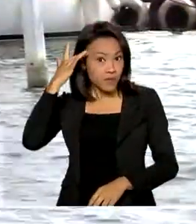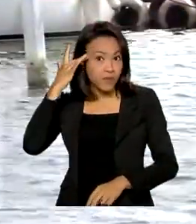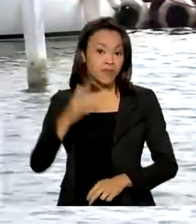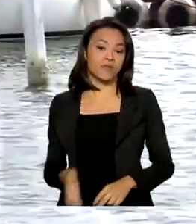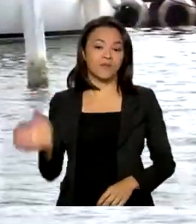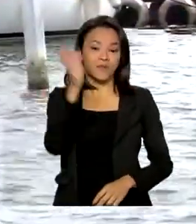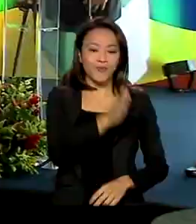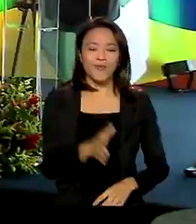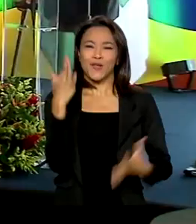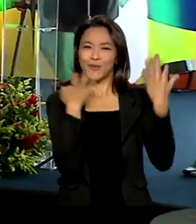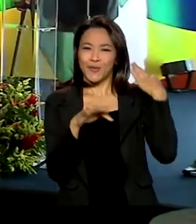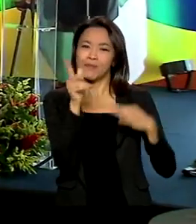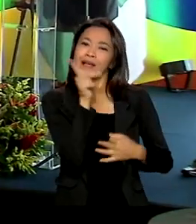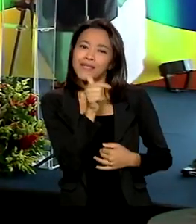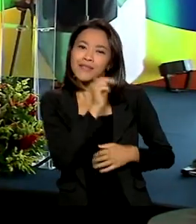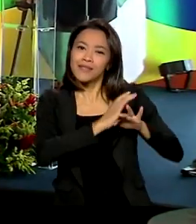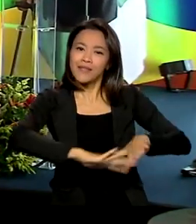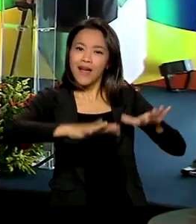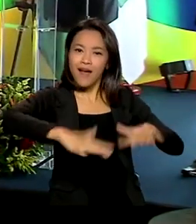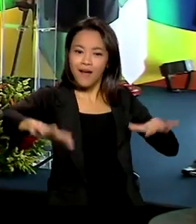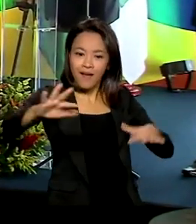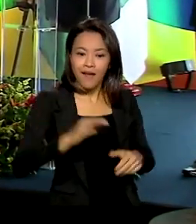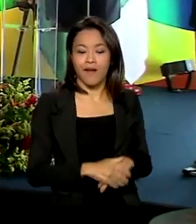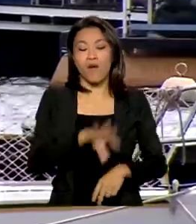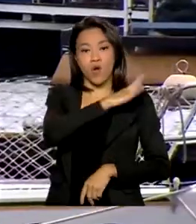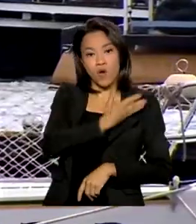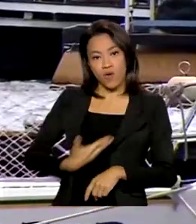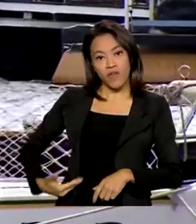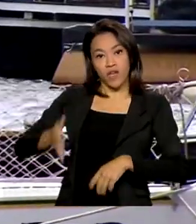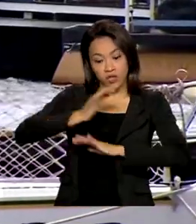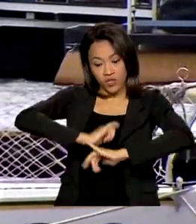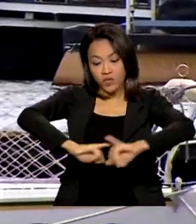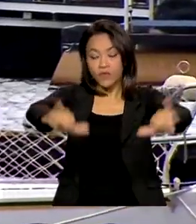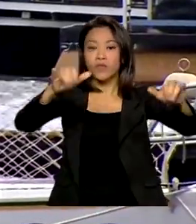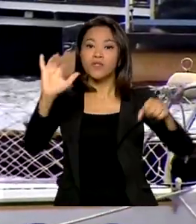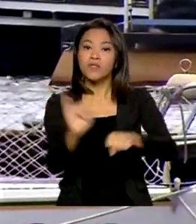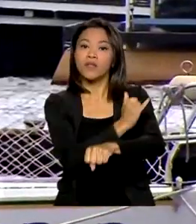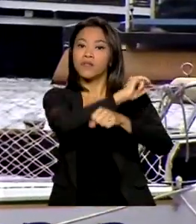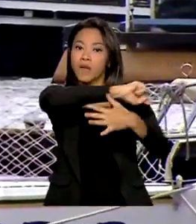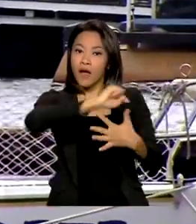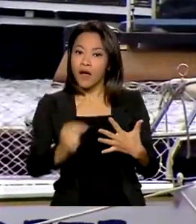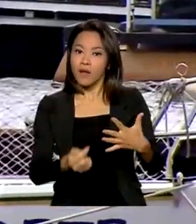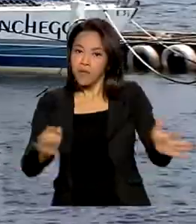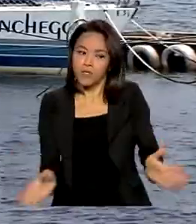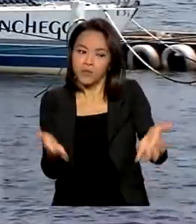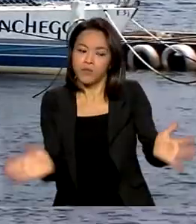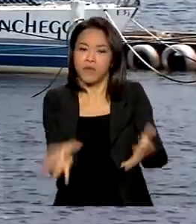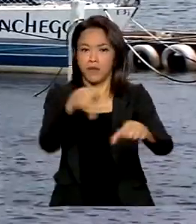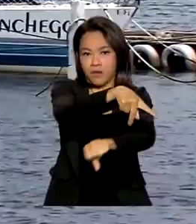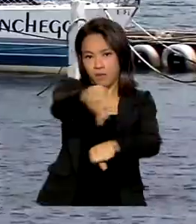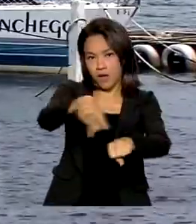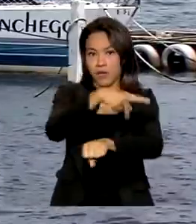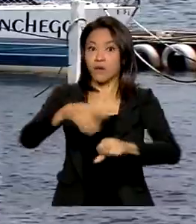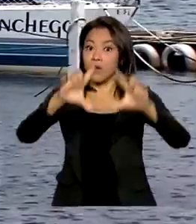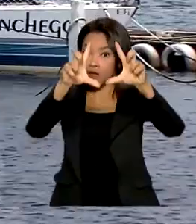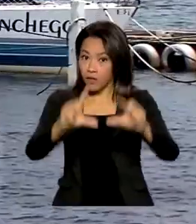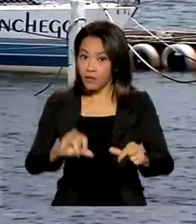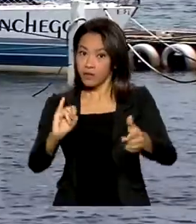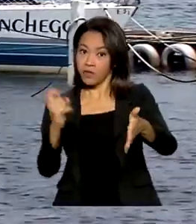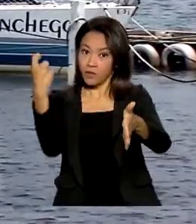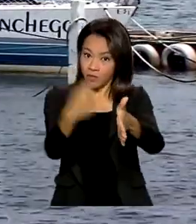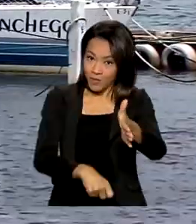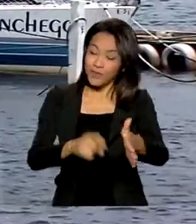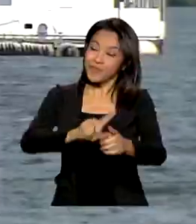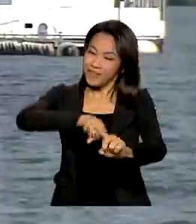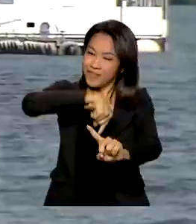Turismo náutico, governo lança medidas para promover a atividade no país com redução de impostos e